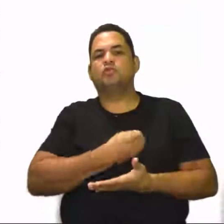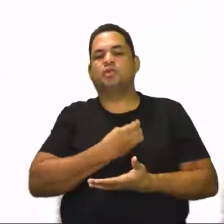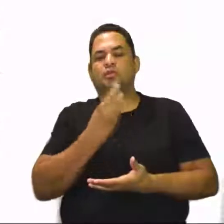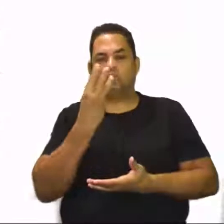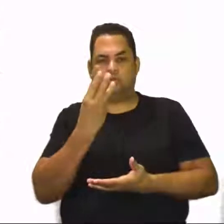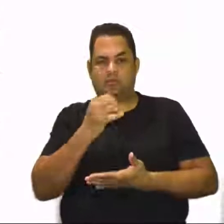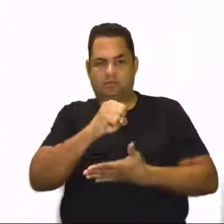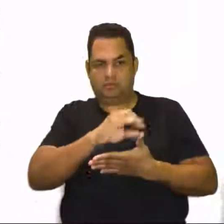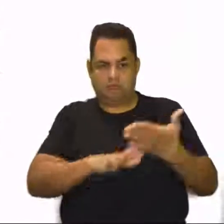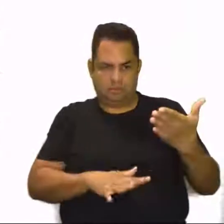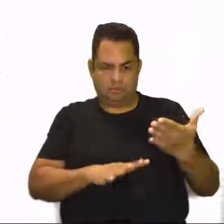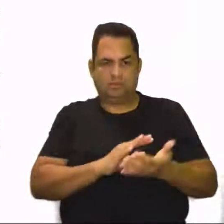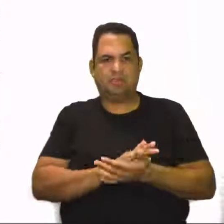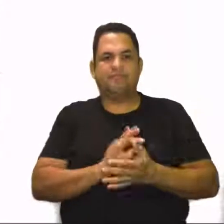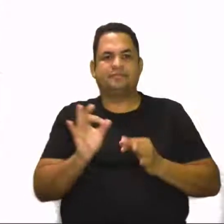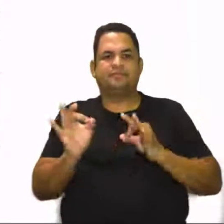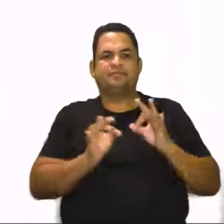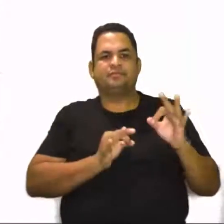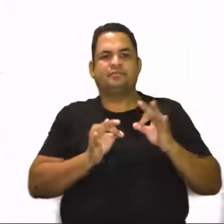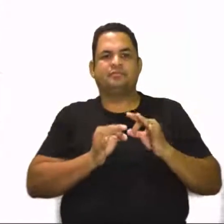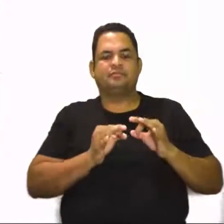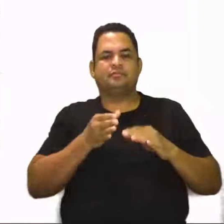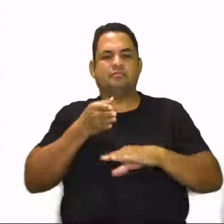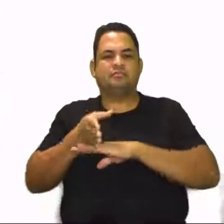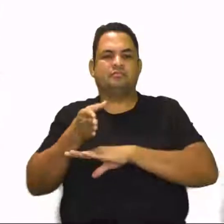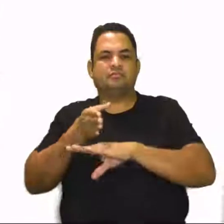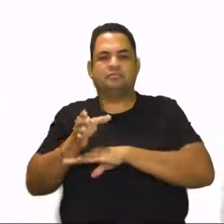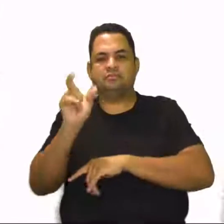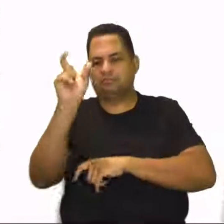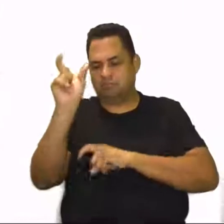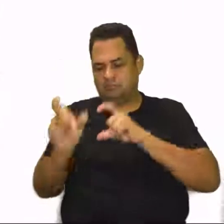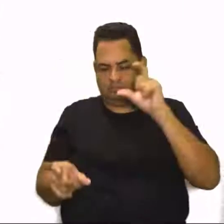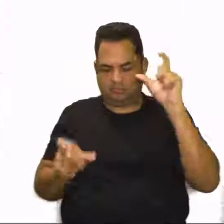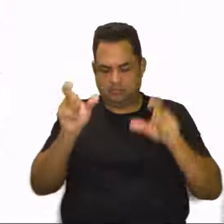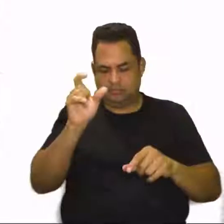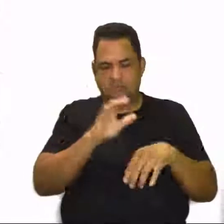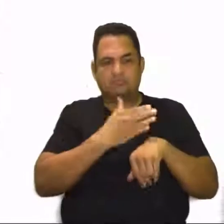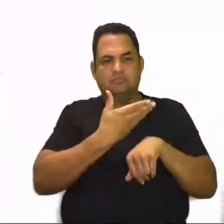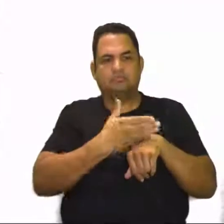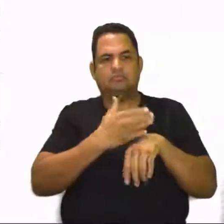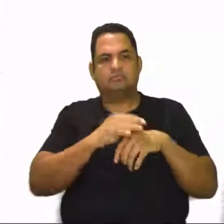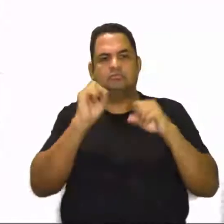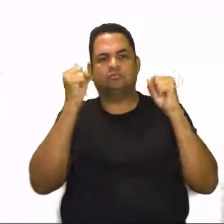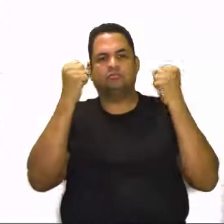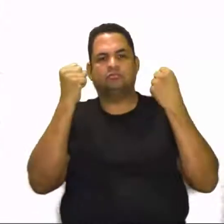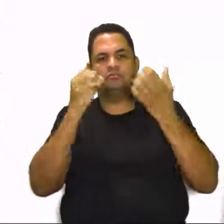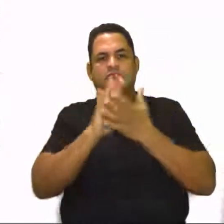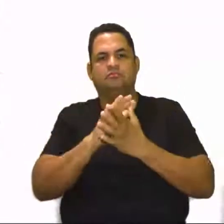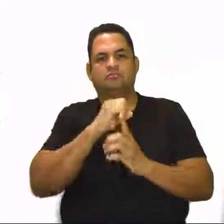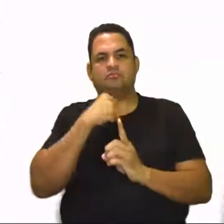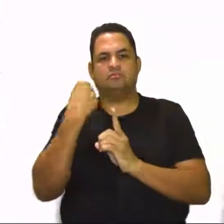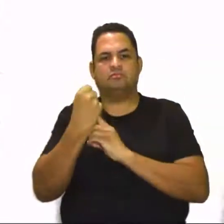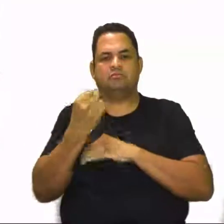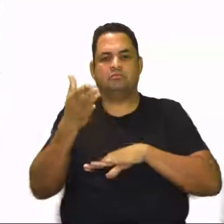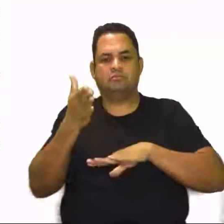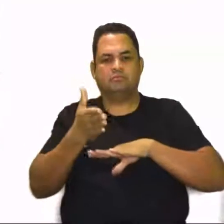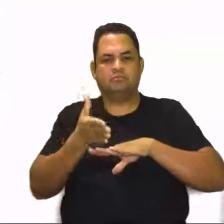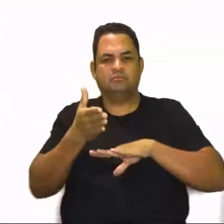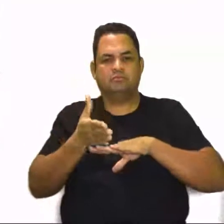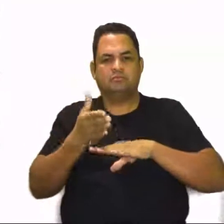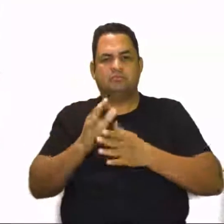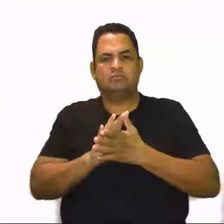professora Iris. Então, vamos lá. A organização e a participação do indivíduo em práticas de atividade física na sociedade